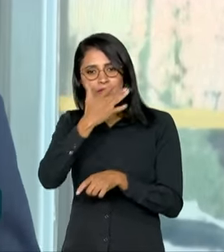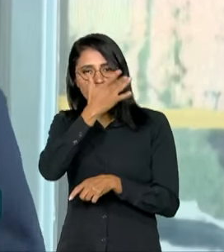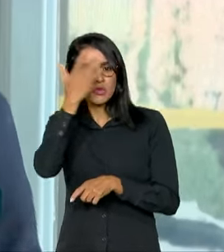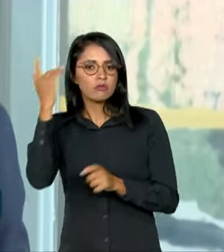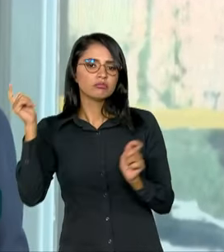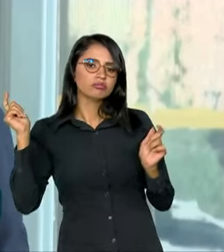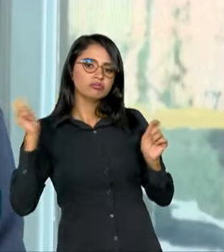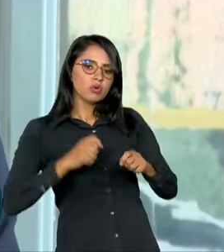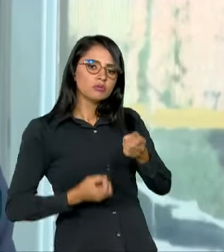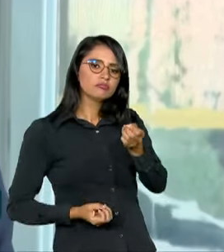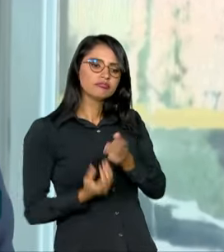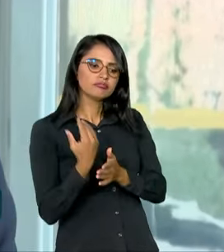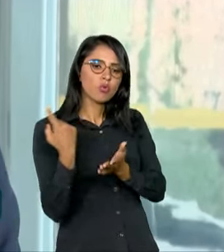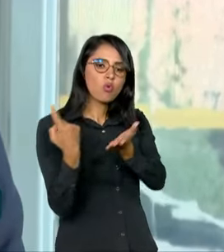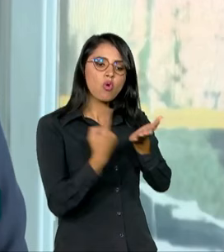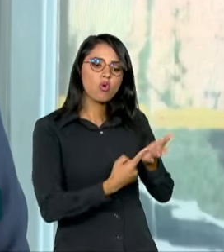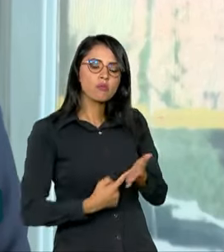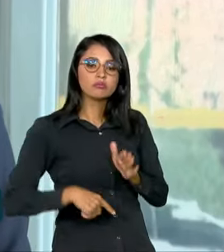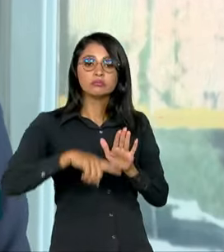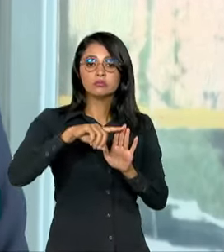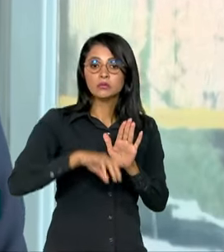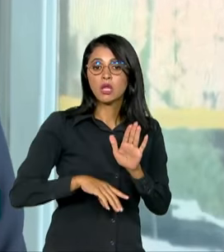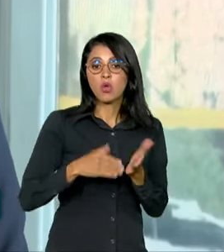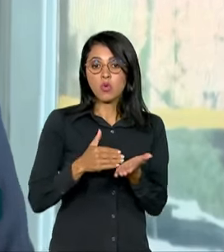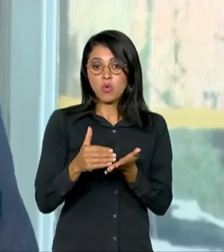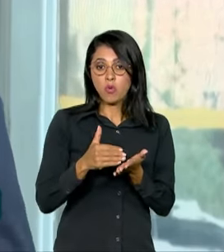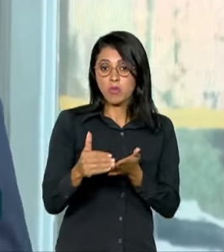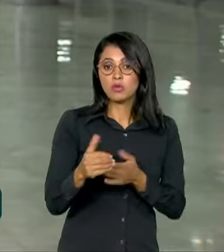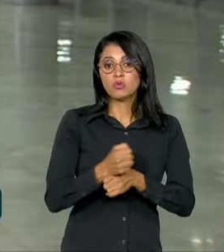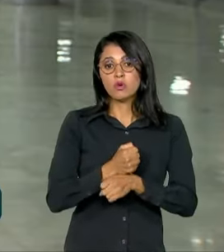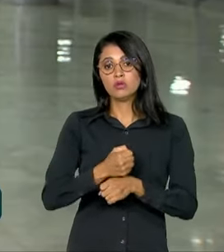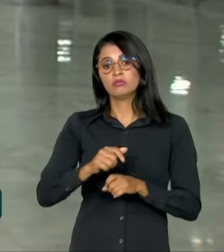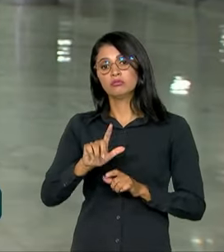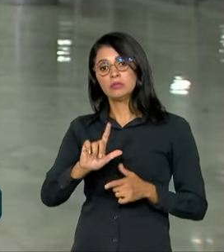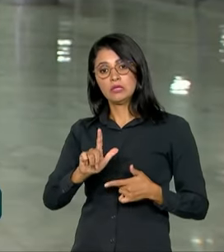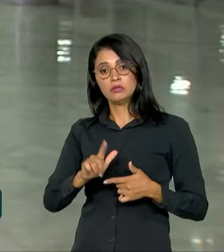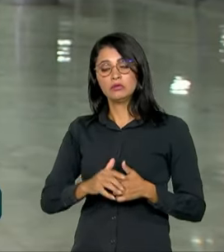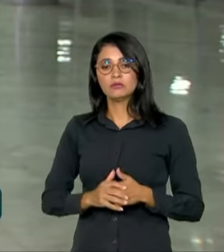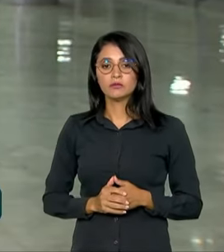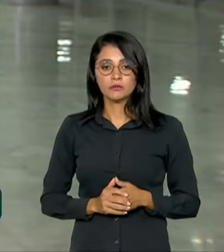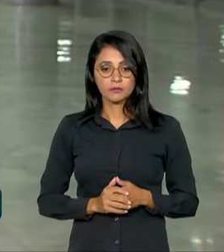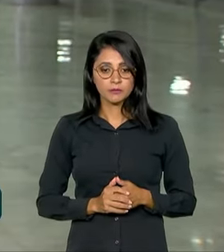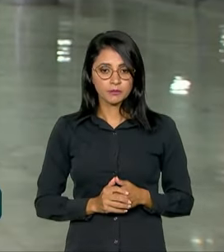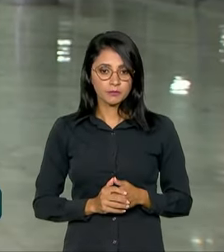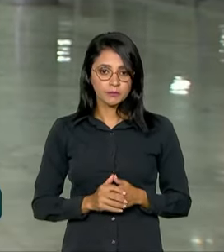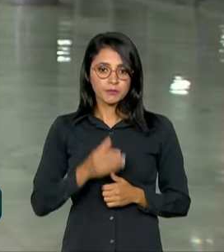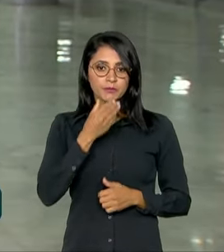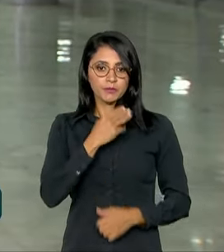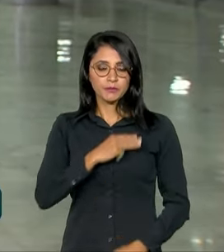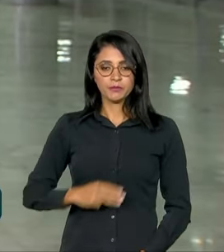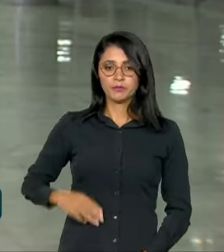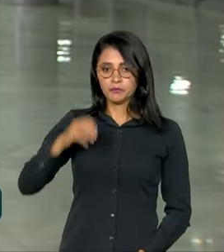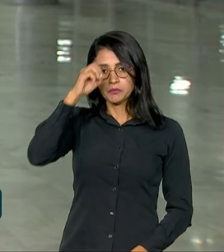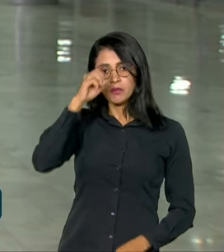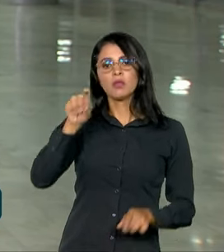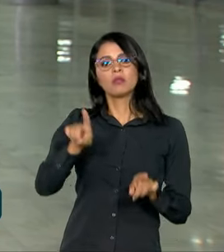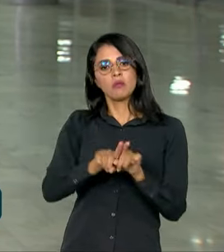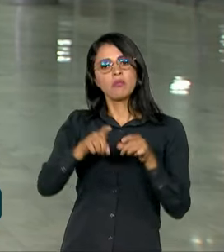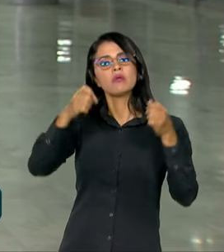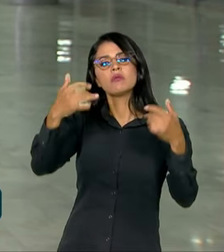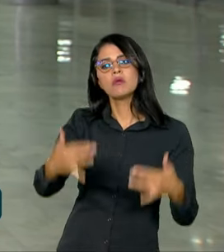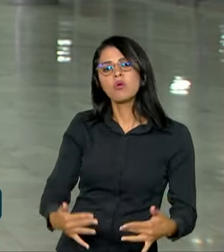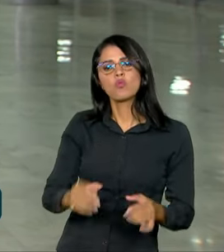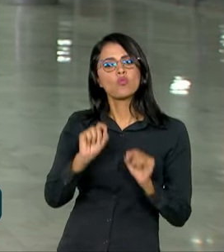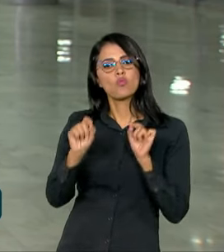que a possa construir a agenda aí do começo do ano legislativo. O ministro Padilha também destacou que o